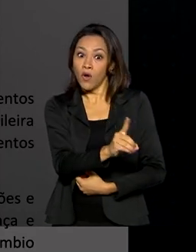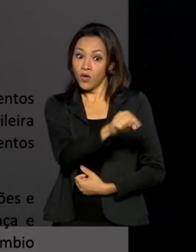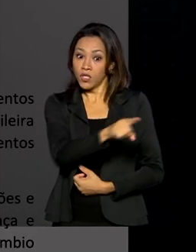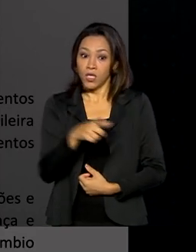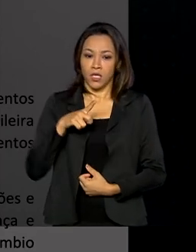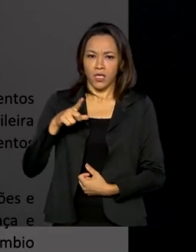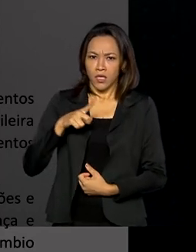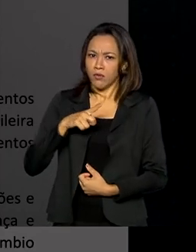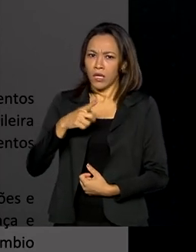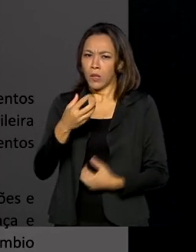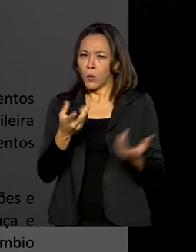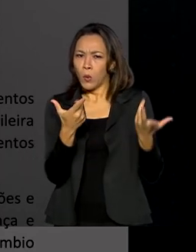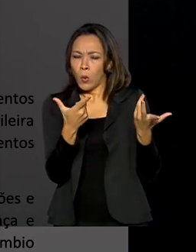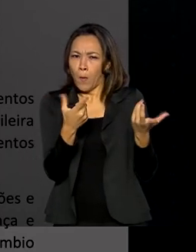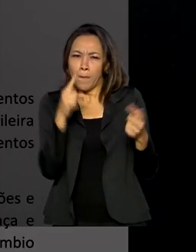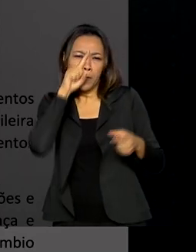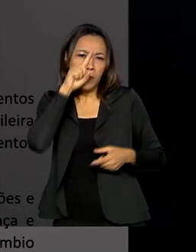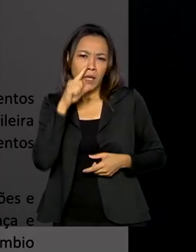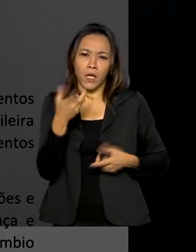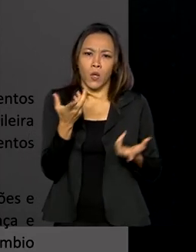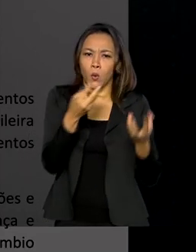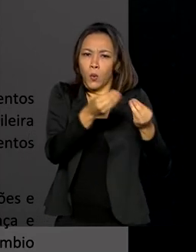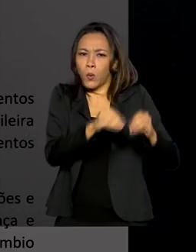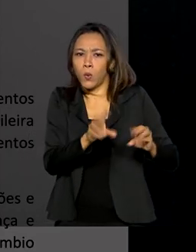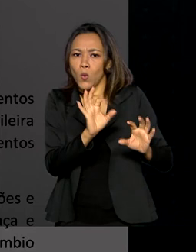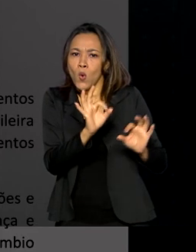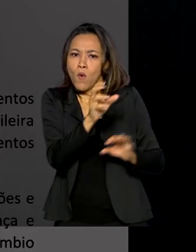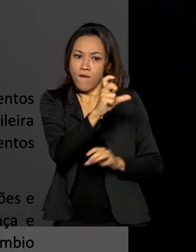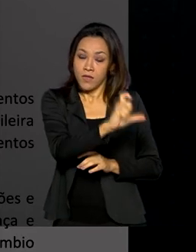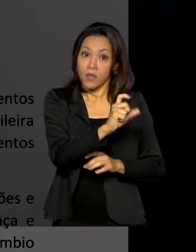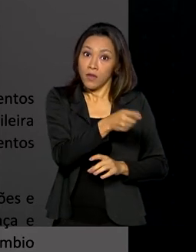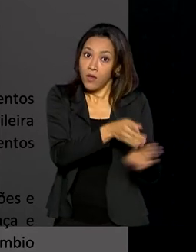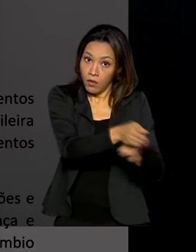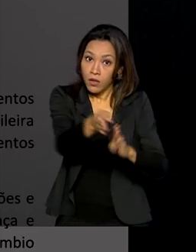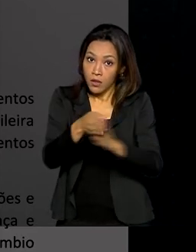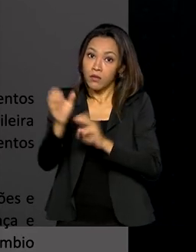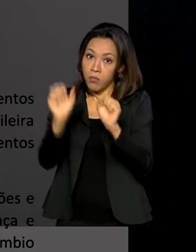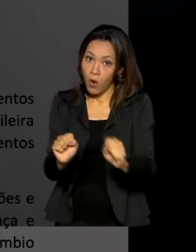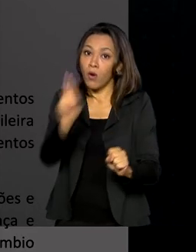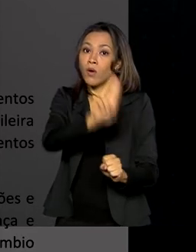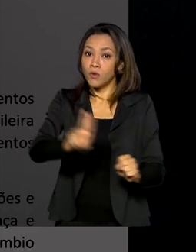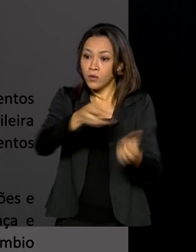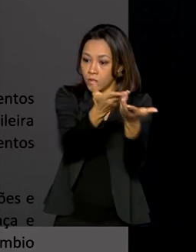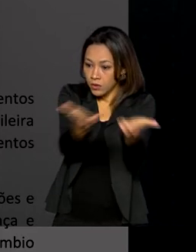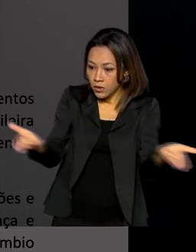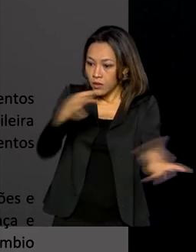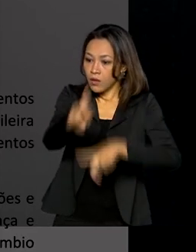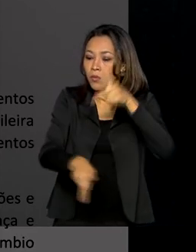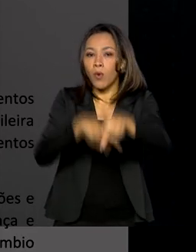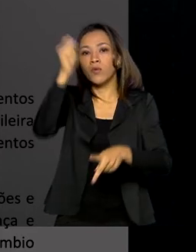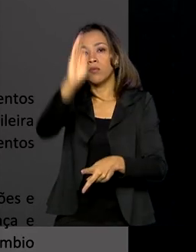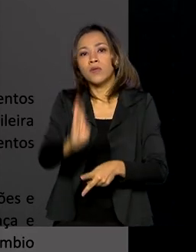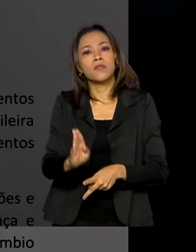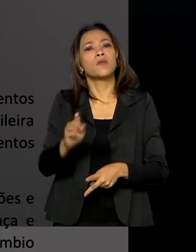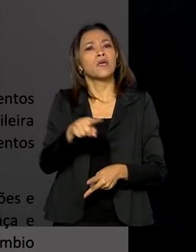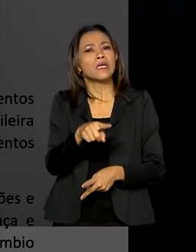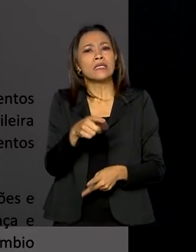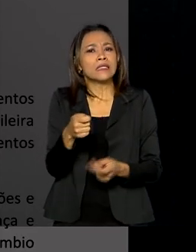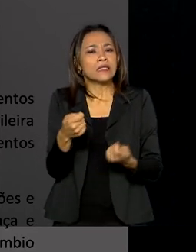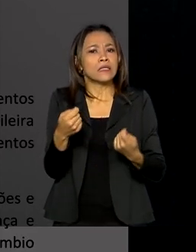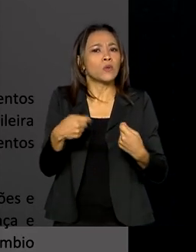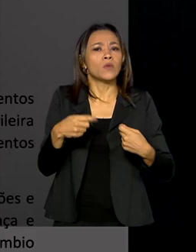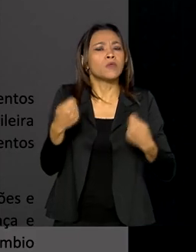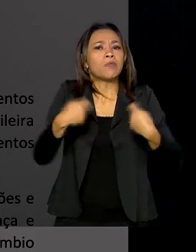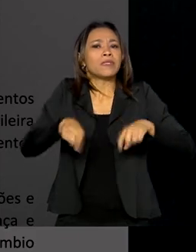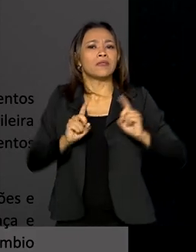-risco da vacina e recomenda a continuidade do seu uso na população brasileira sem que haja necessidade de qualquer